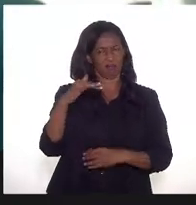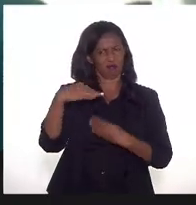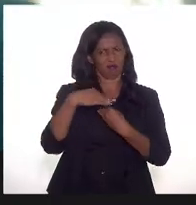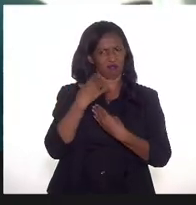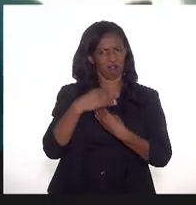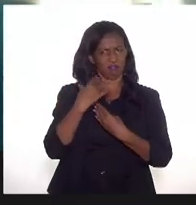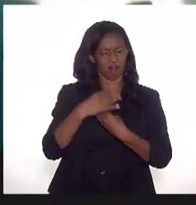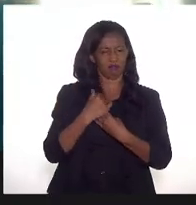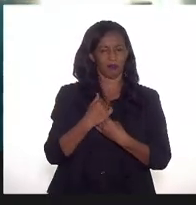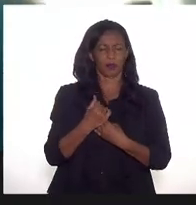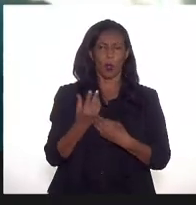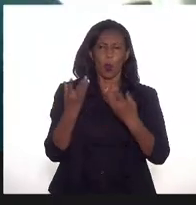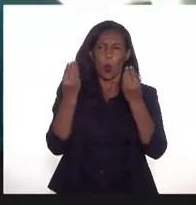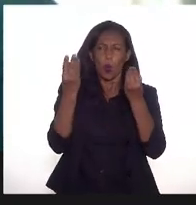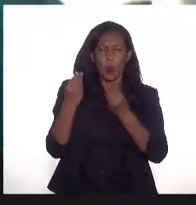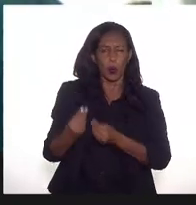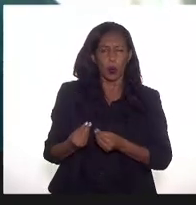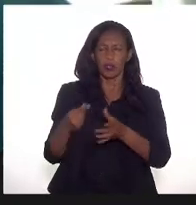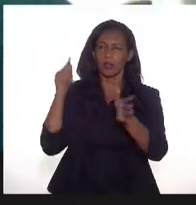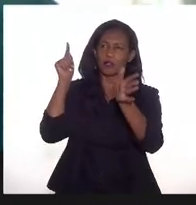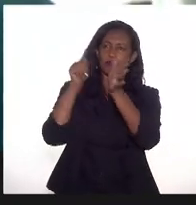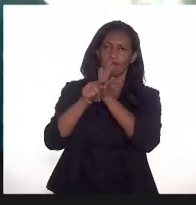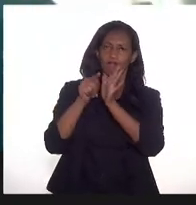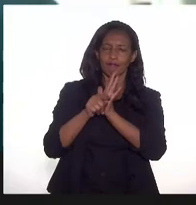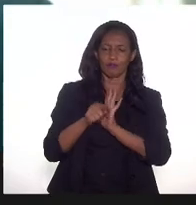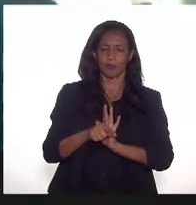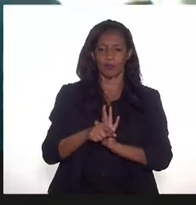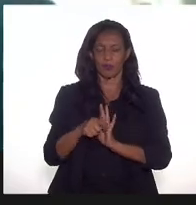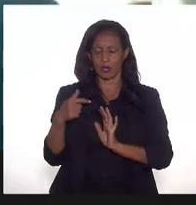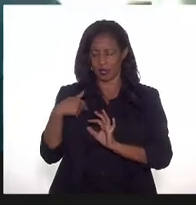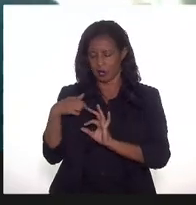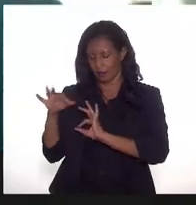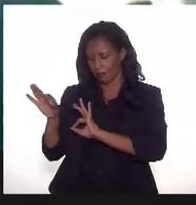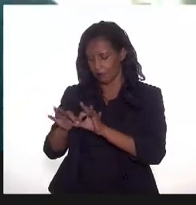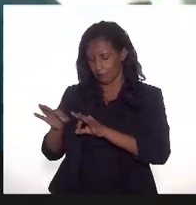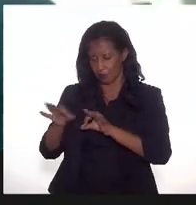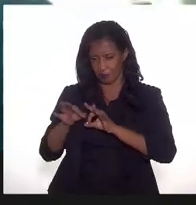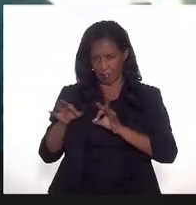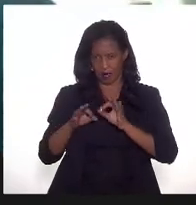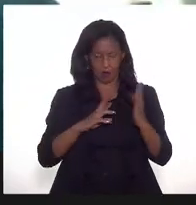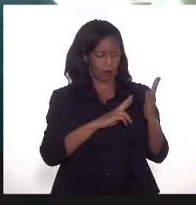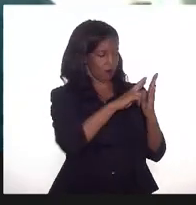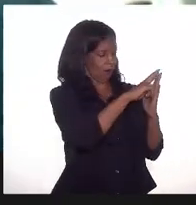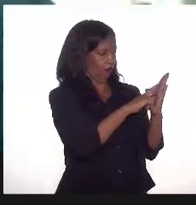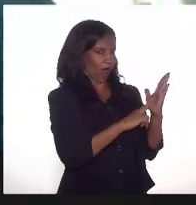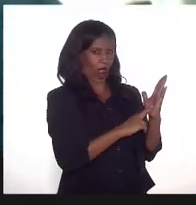muitas das perguntas que nós estamos preparando na relatoria,